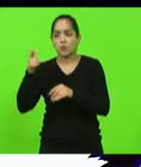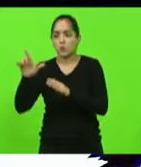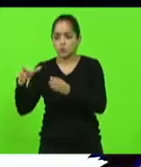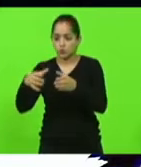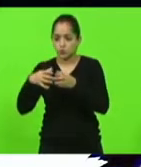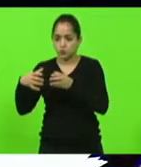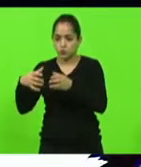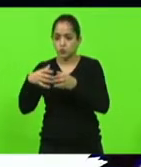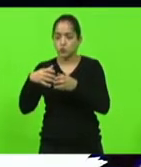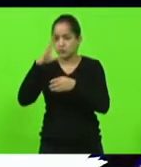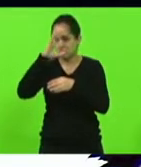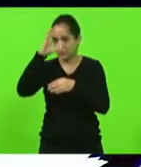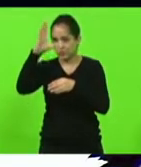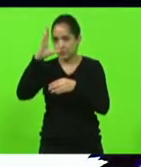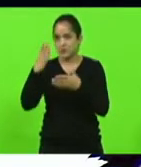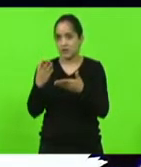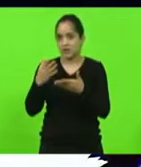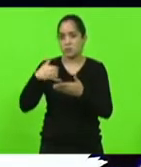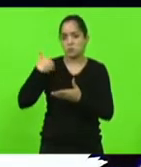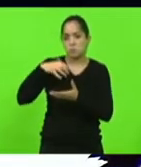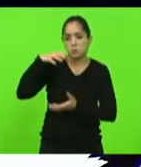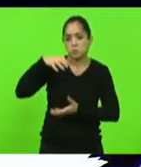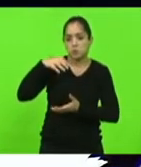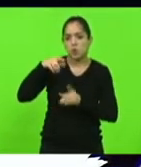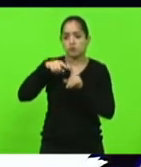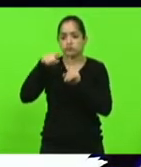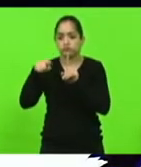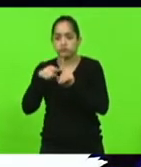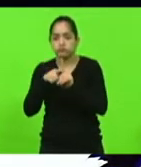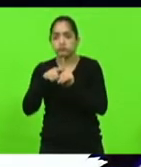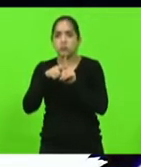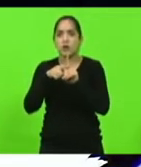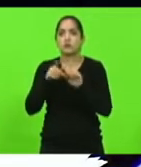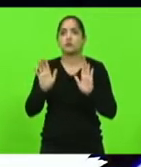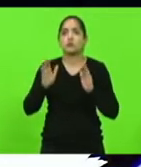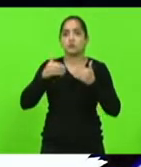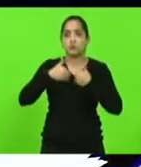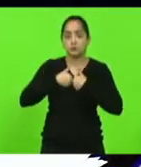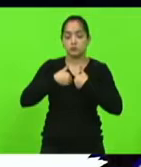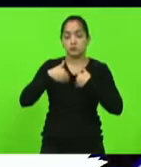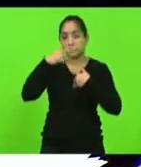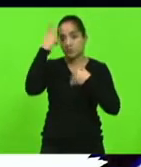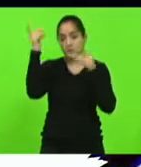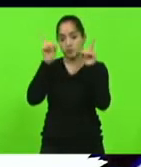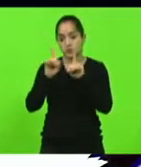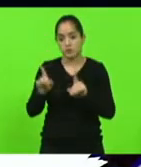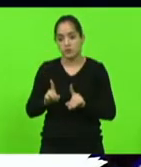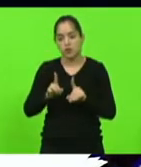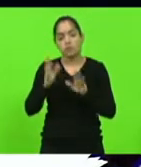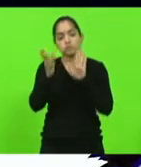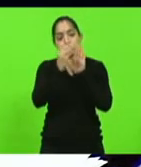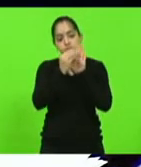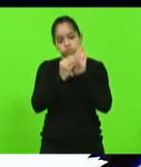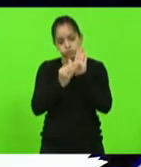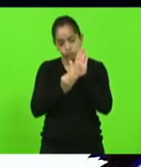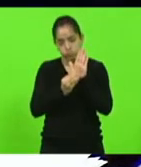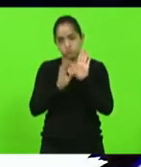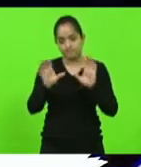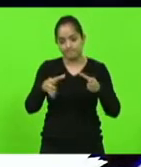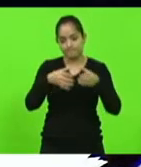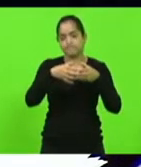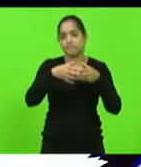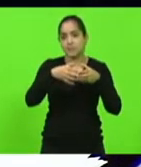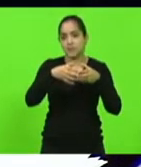prioritários, idosos, gestantes, autistas e deficientes, ele entra no grupo prioritário, portanto,